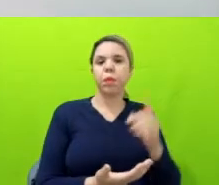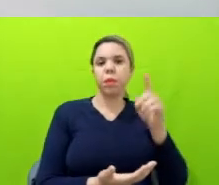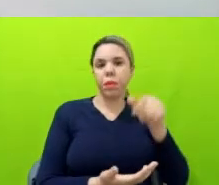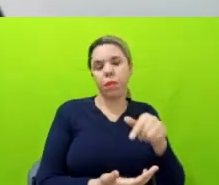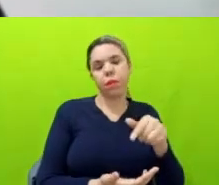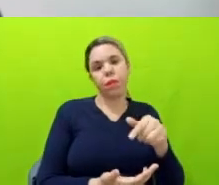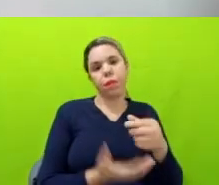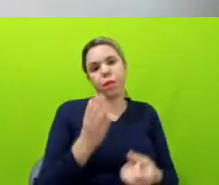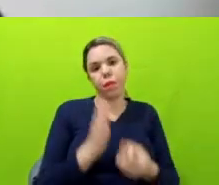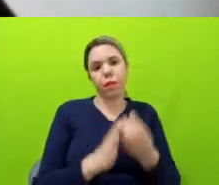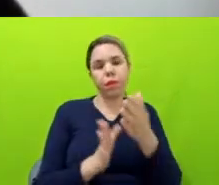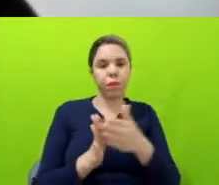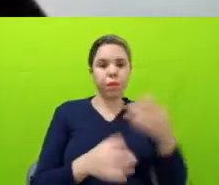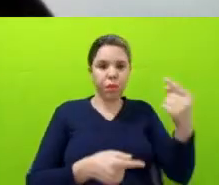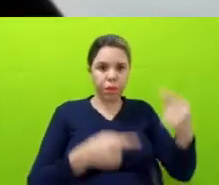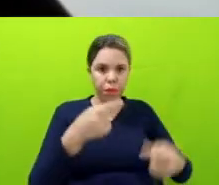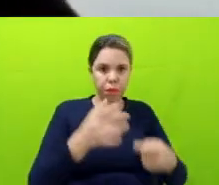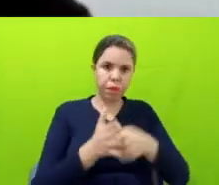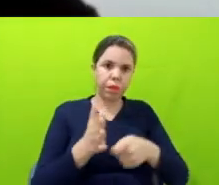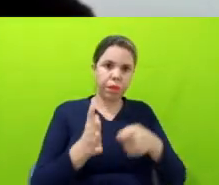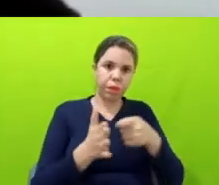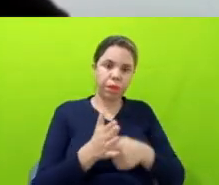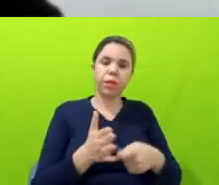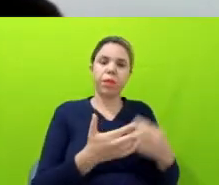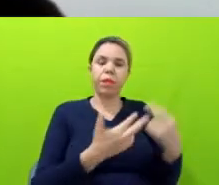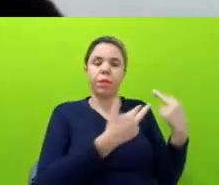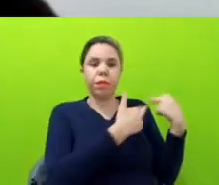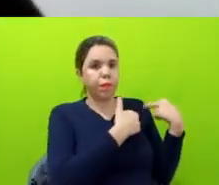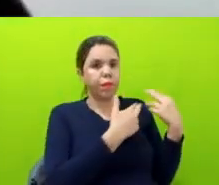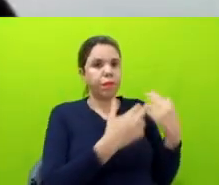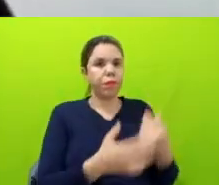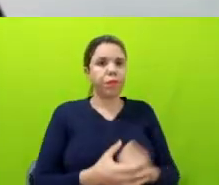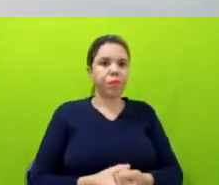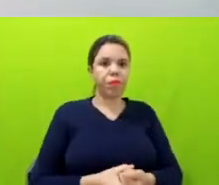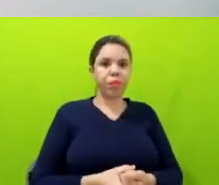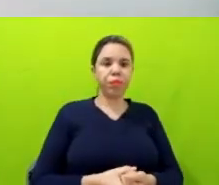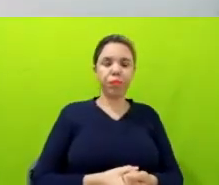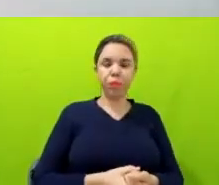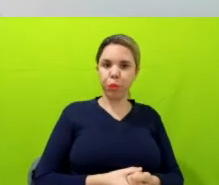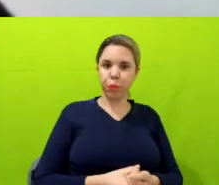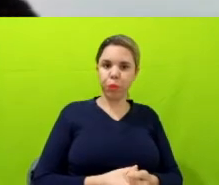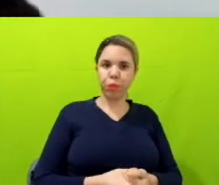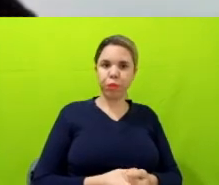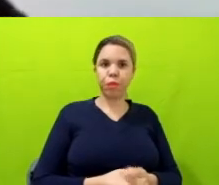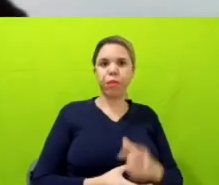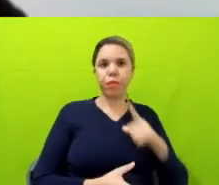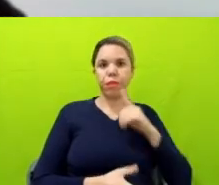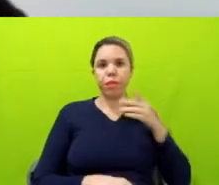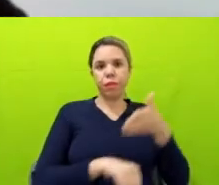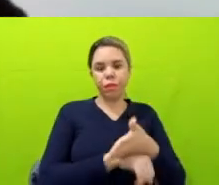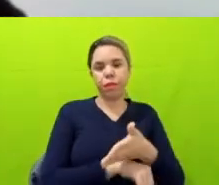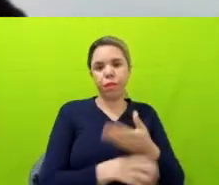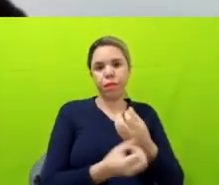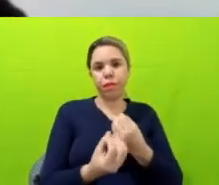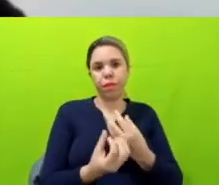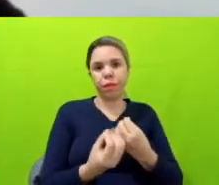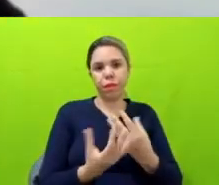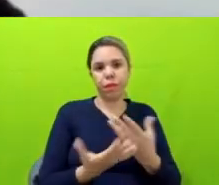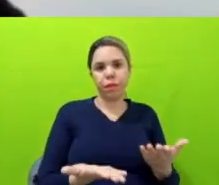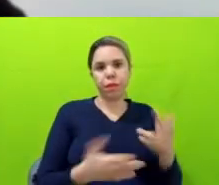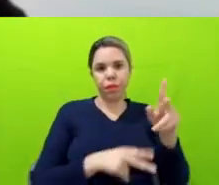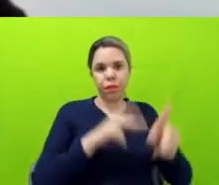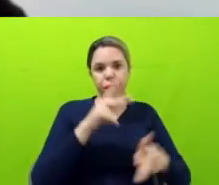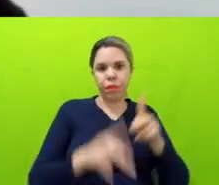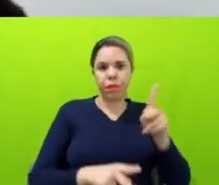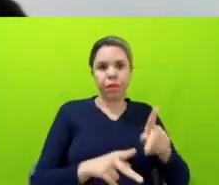realizar as políticas públicas que são cabidas, né, e também para garantir o acesso à informação da população, acho